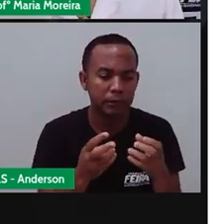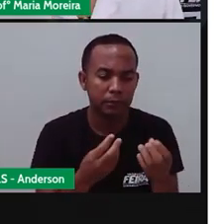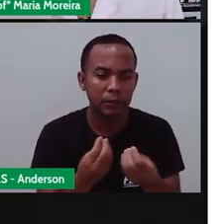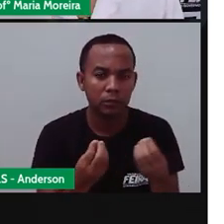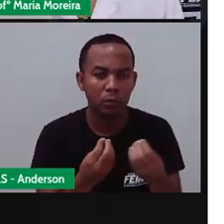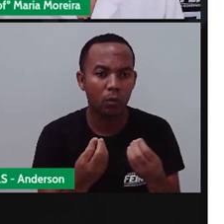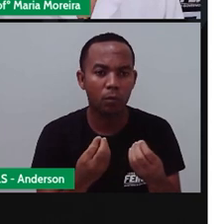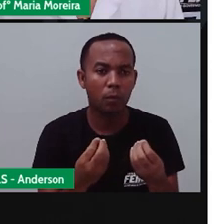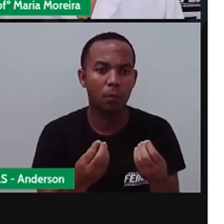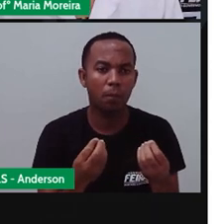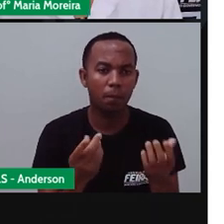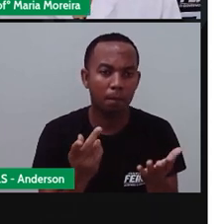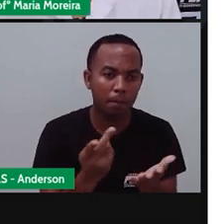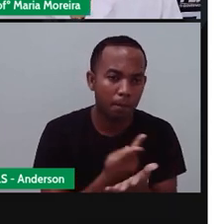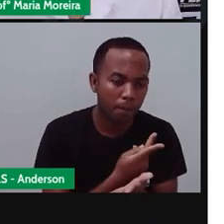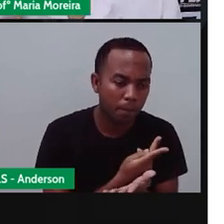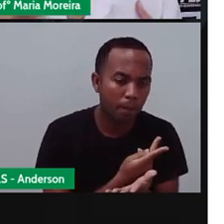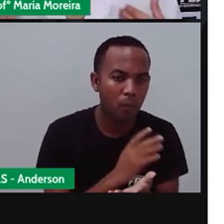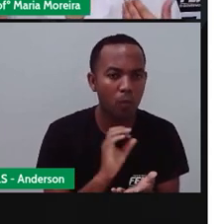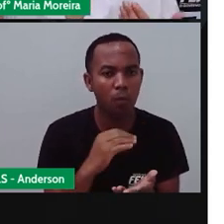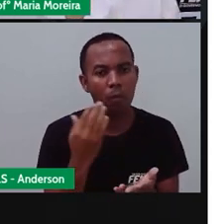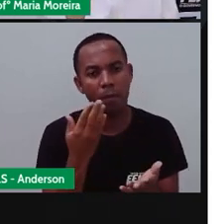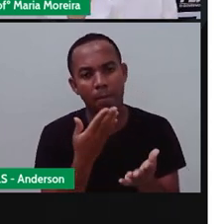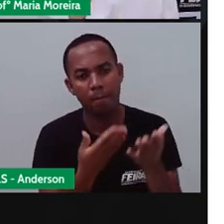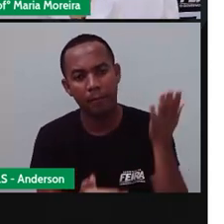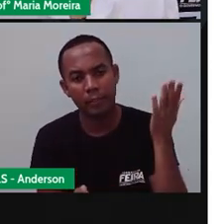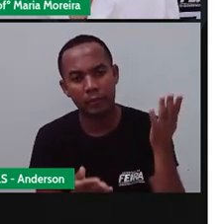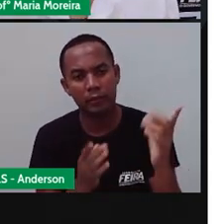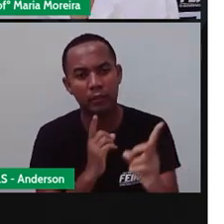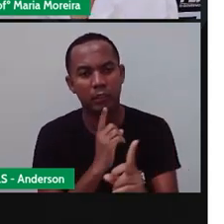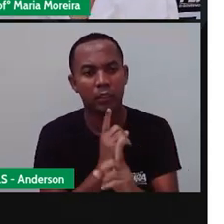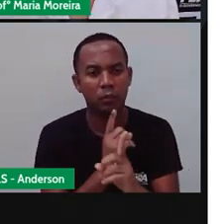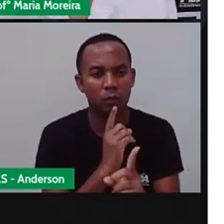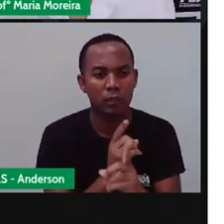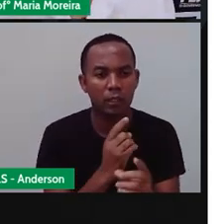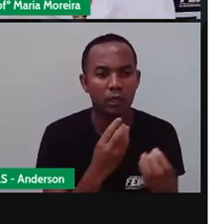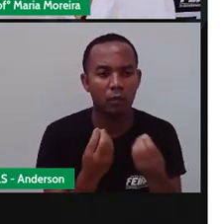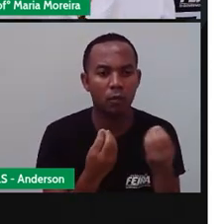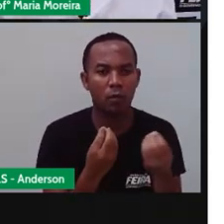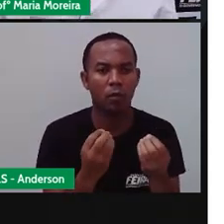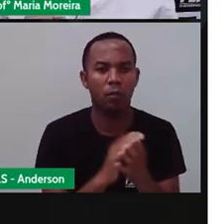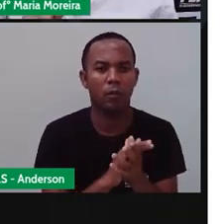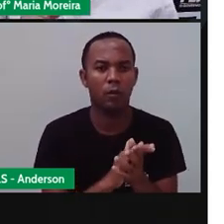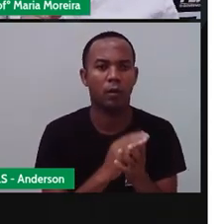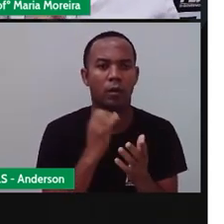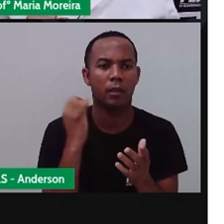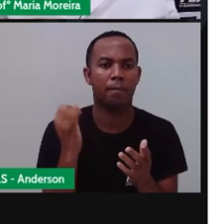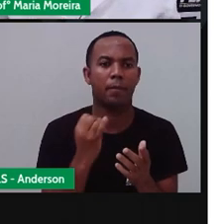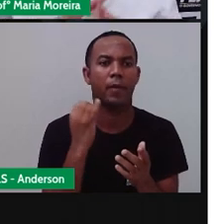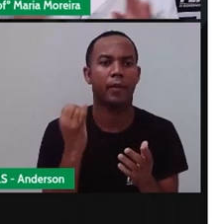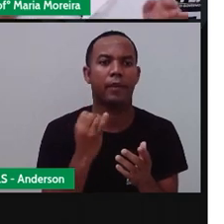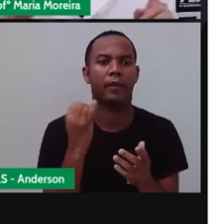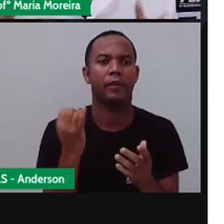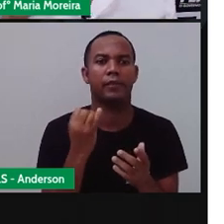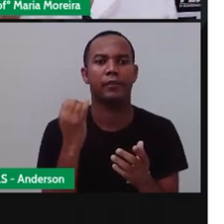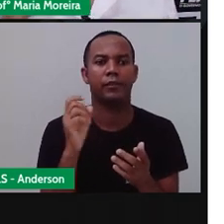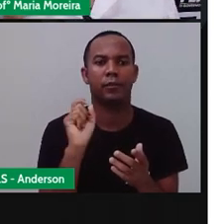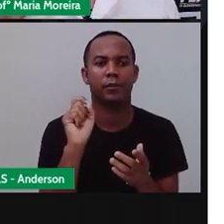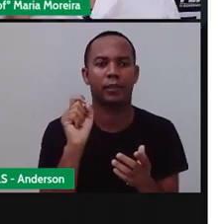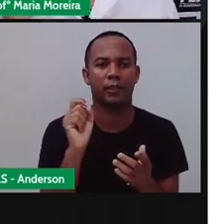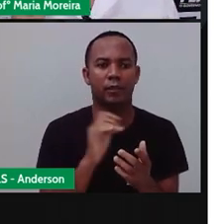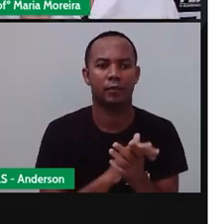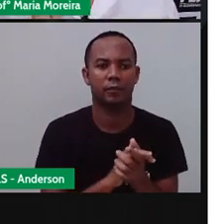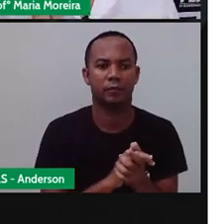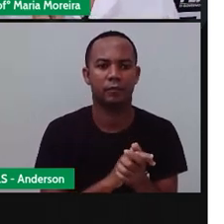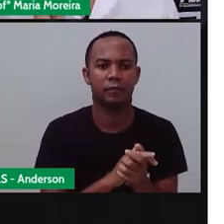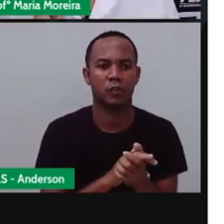Ficado perdidos? Não, eles iriam se encontrar. Mas, tem uma coisa importante, Anderson, não basta